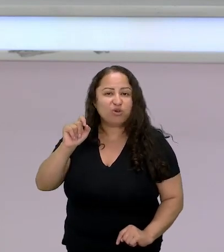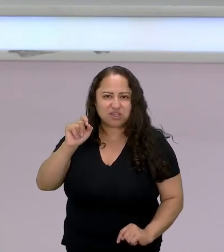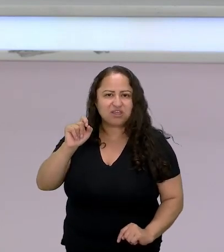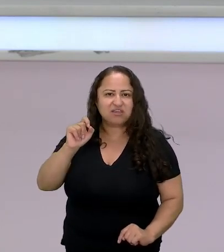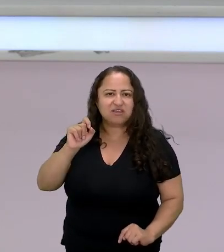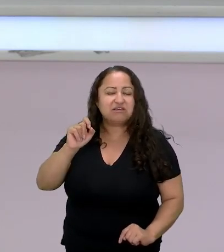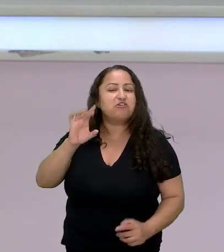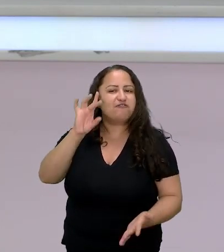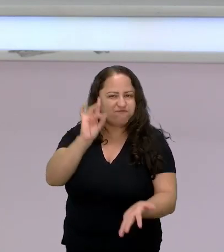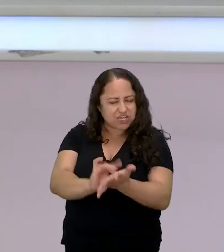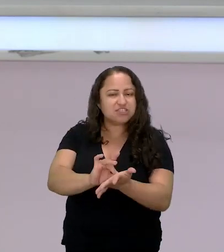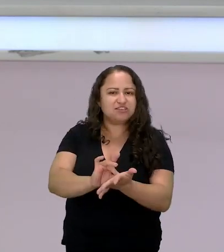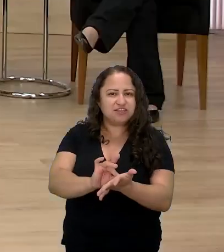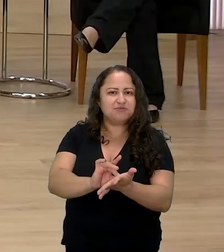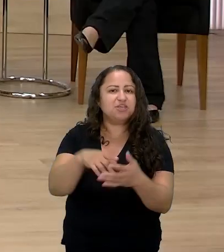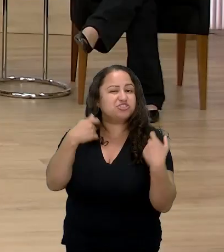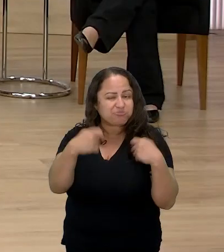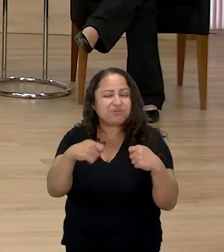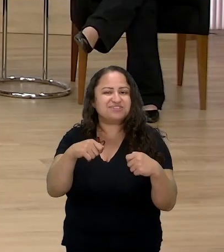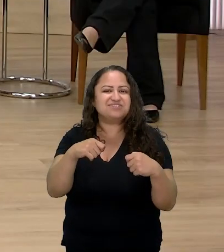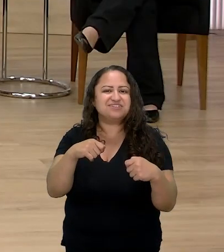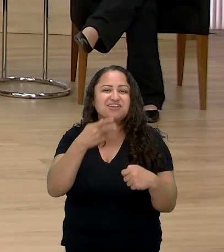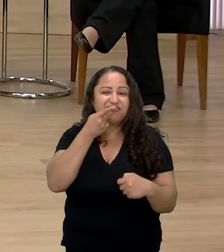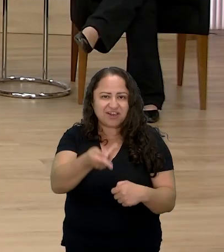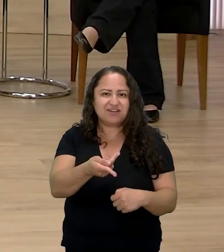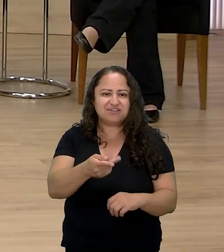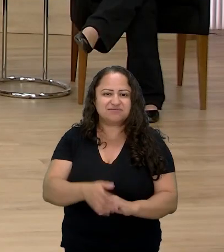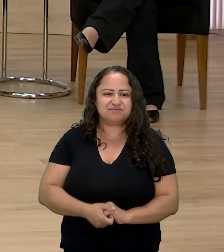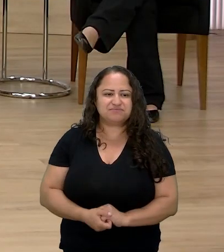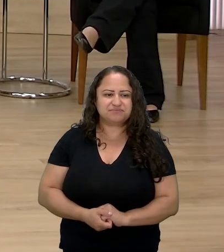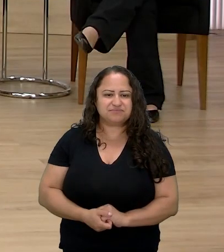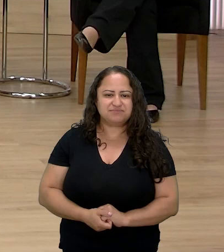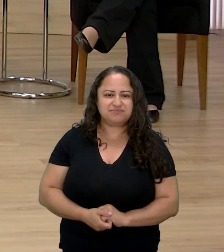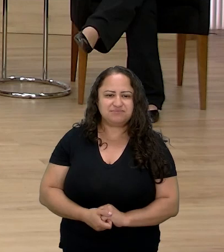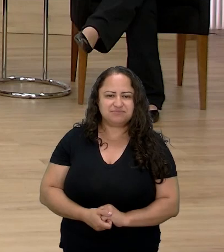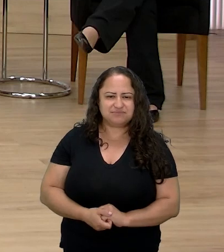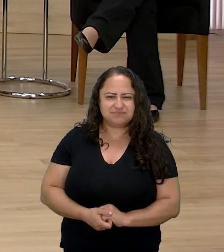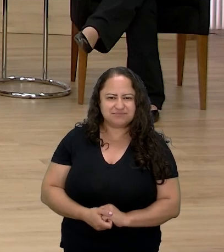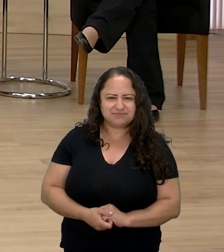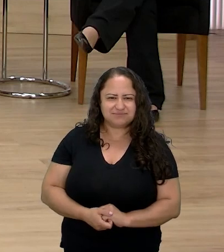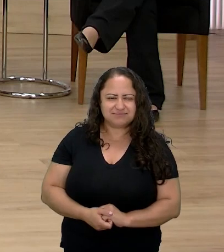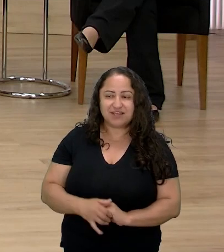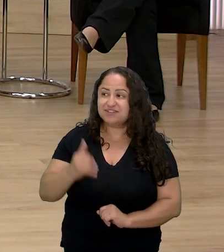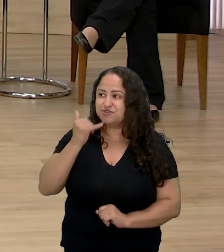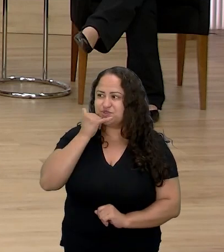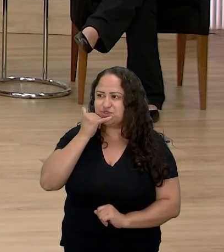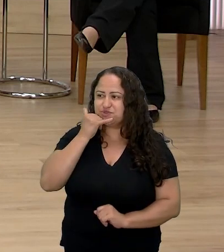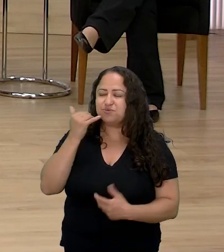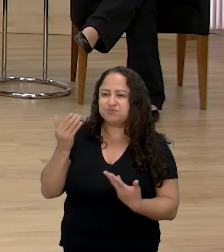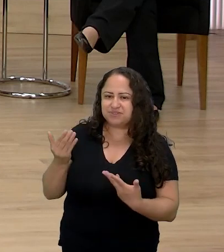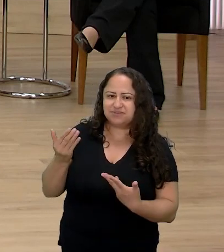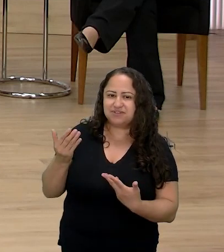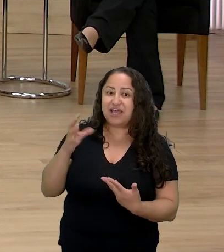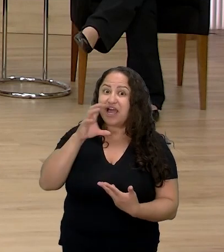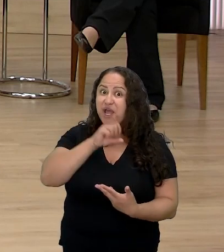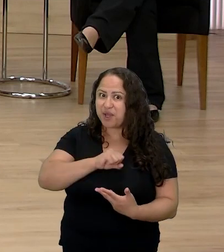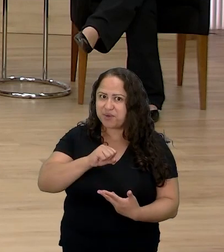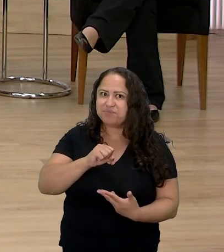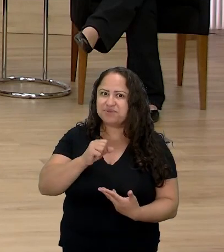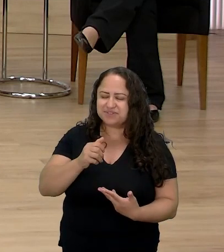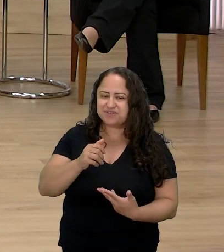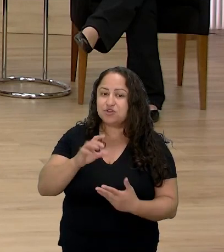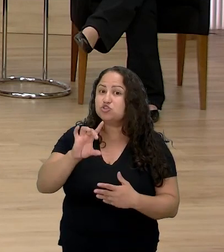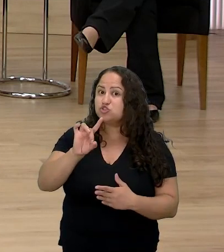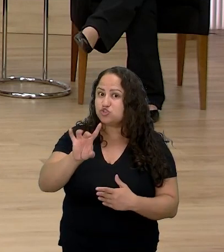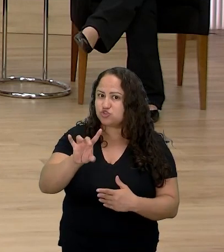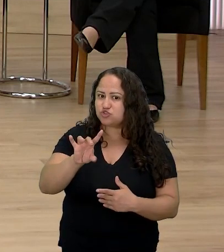mas ele precisa sobreviver Edivane só trazendo um pouquinho desculpa é bem rapidinho né só